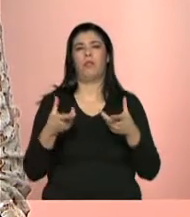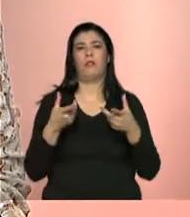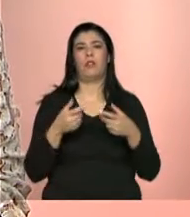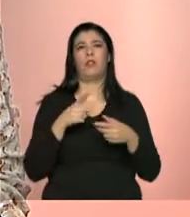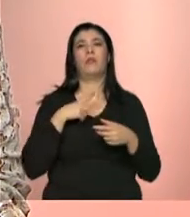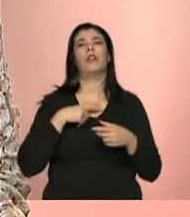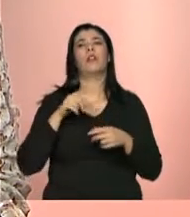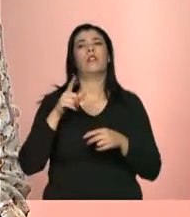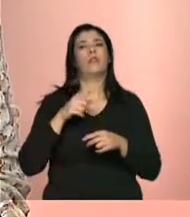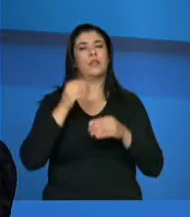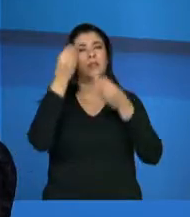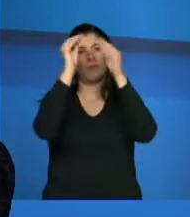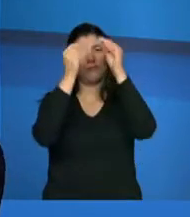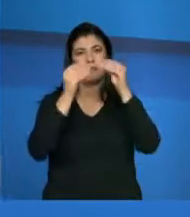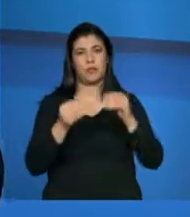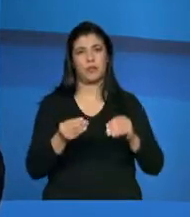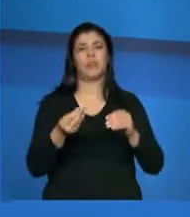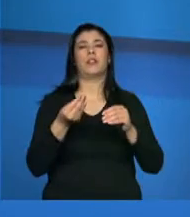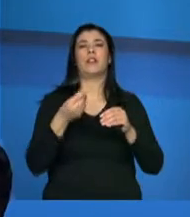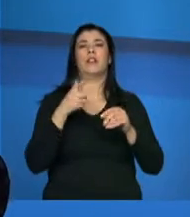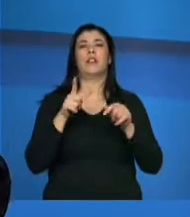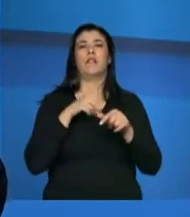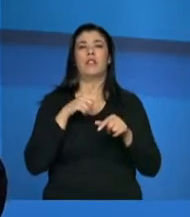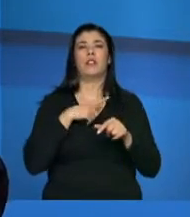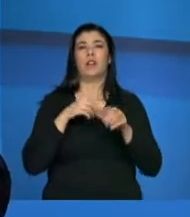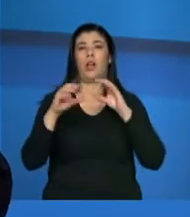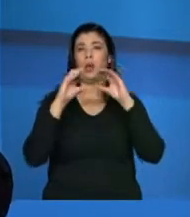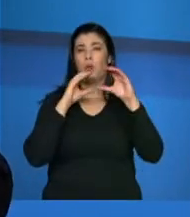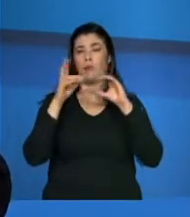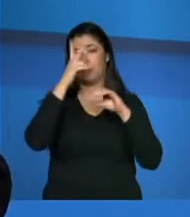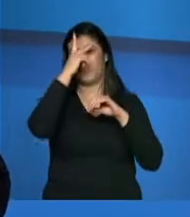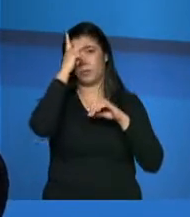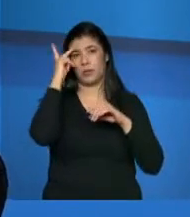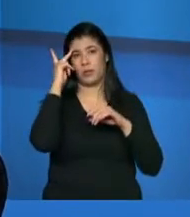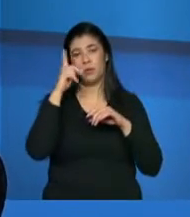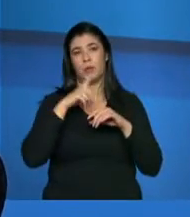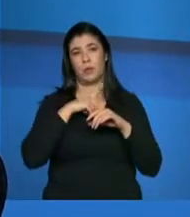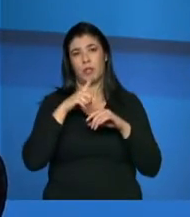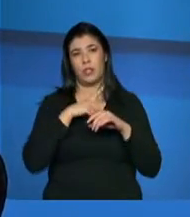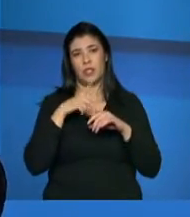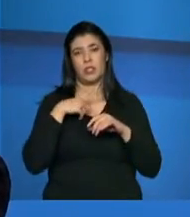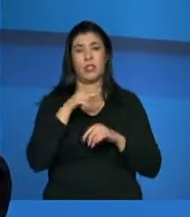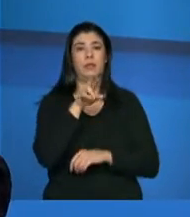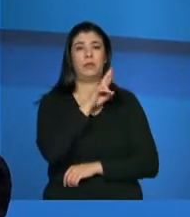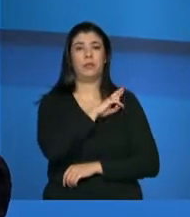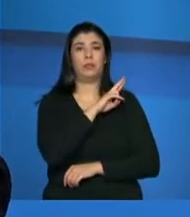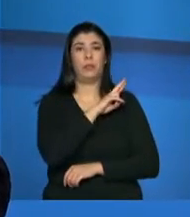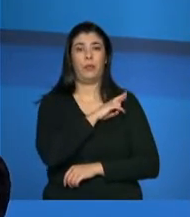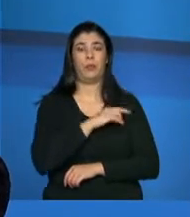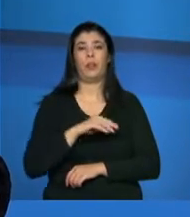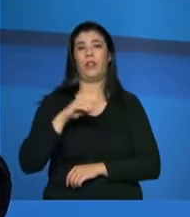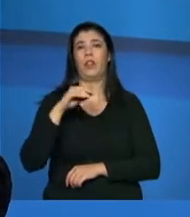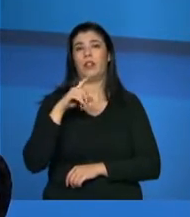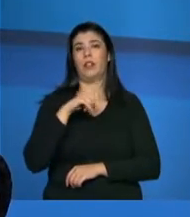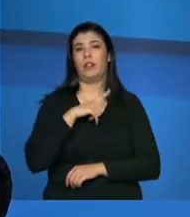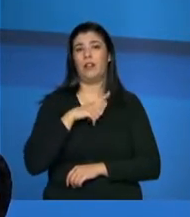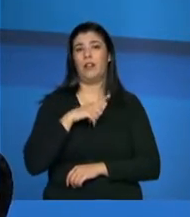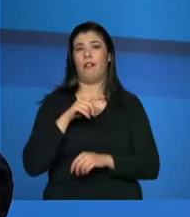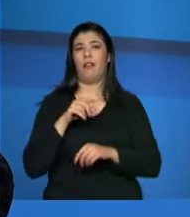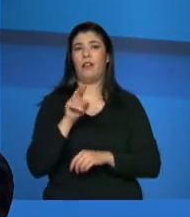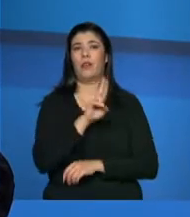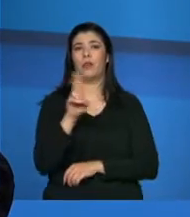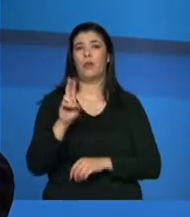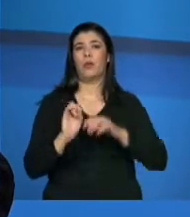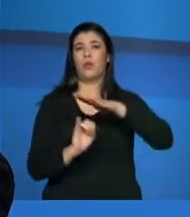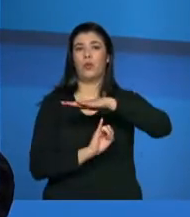uma comunicação, né? Via, no caso, quem operacioniza o programa é a ICMB, né? É o